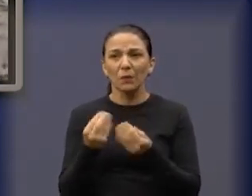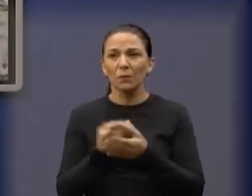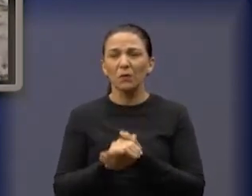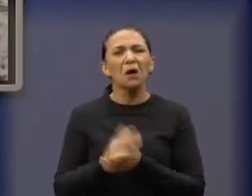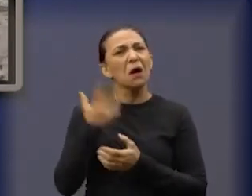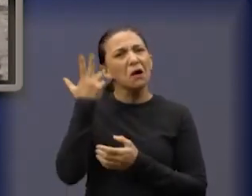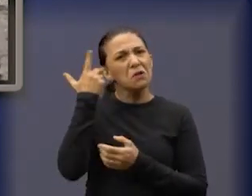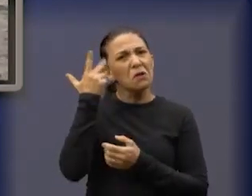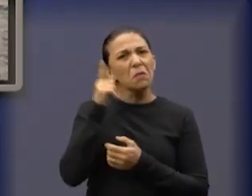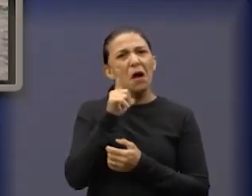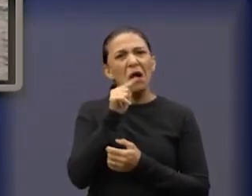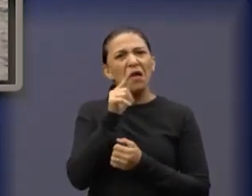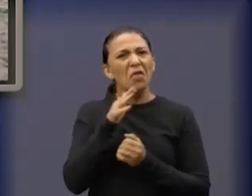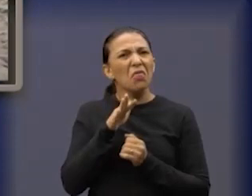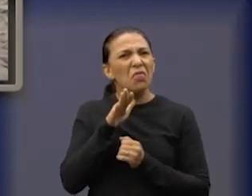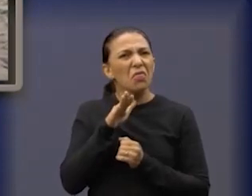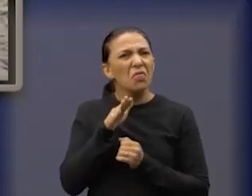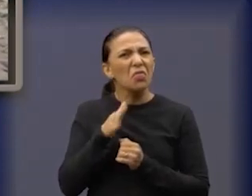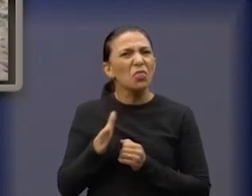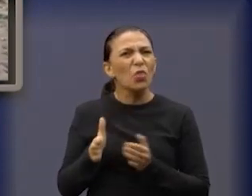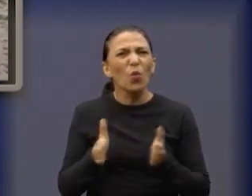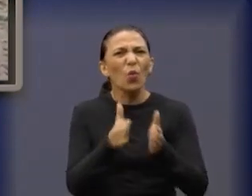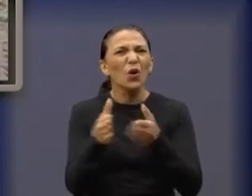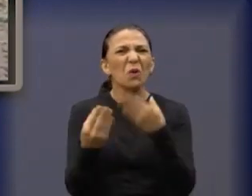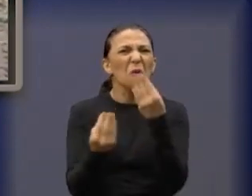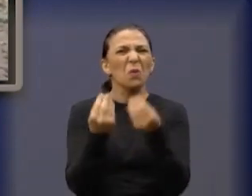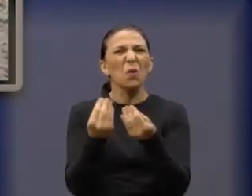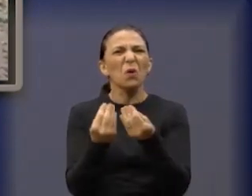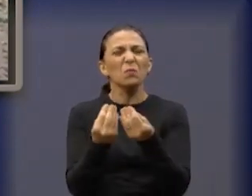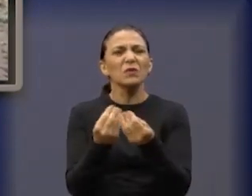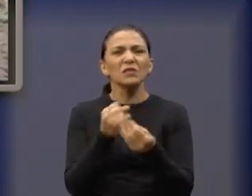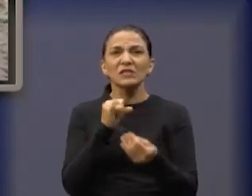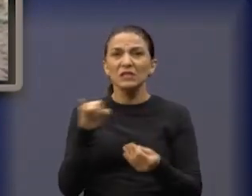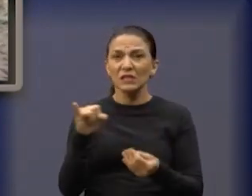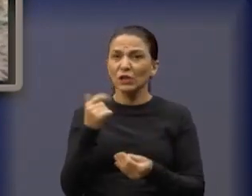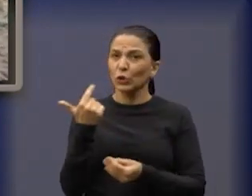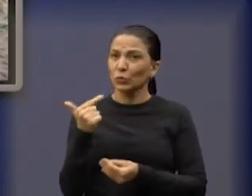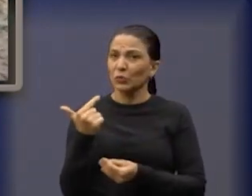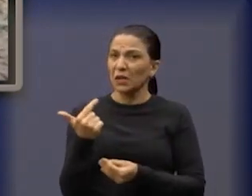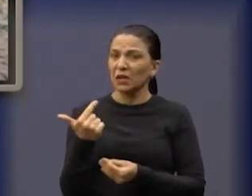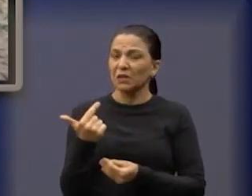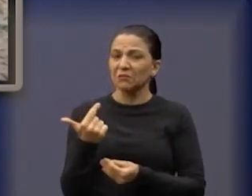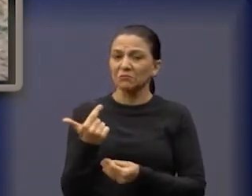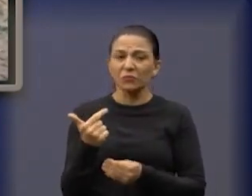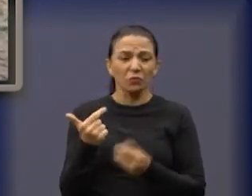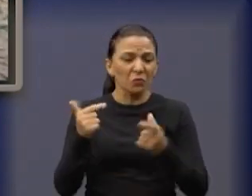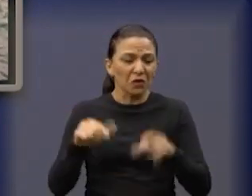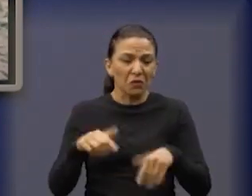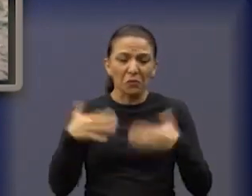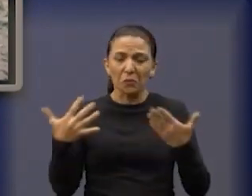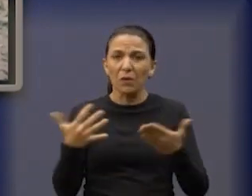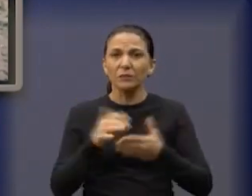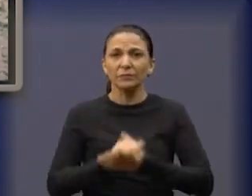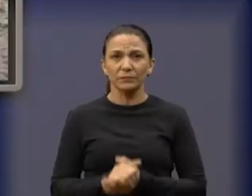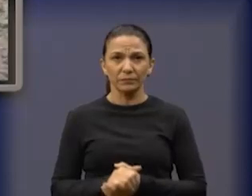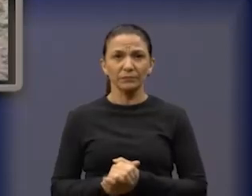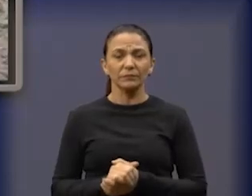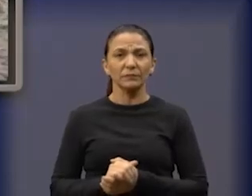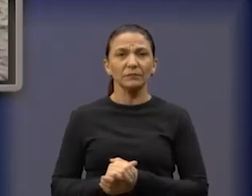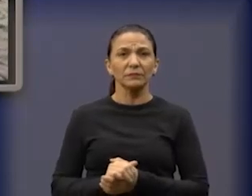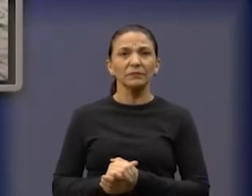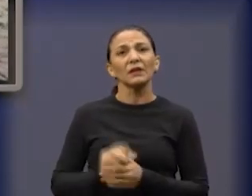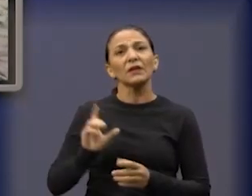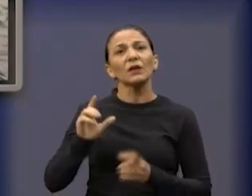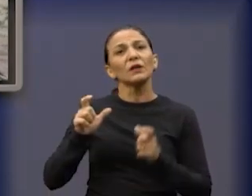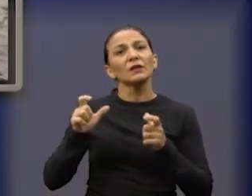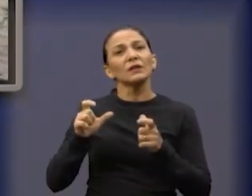Eu falei, é normal? Não tem outra opção. E se não tem o rio? falei. Joga onde? Então tá aí. O Dai, parabéns, porque eles trabalham. Eu